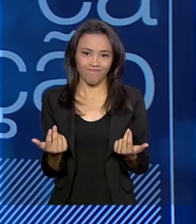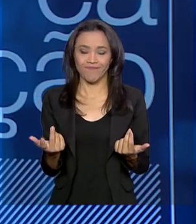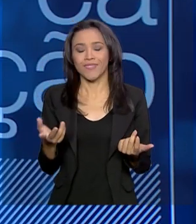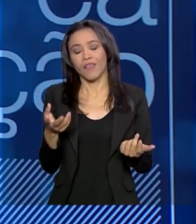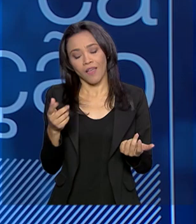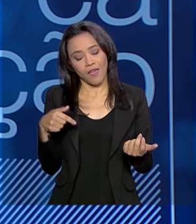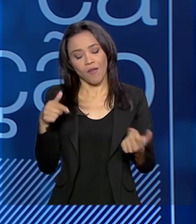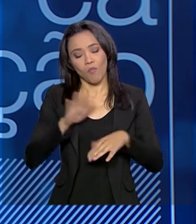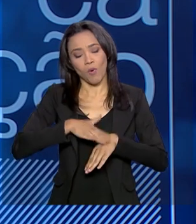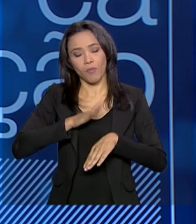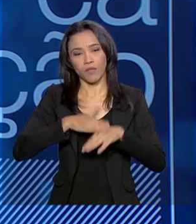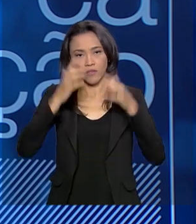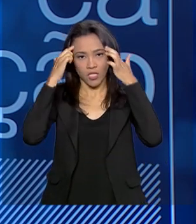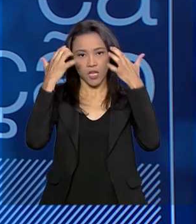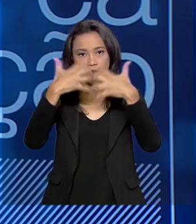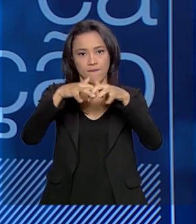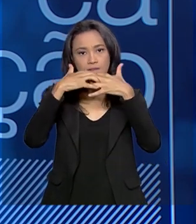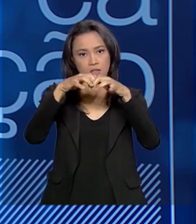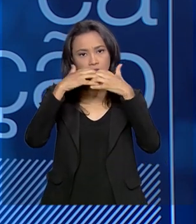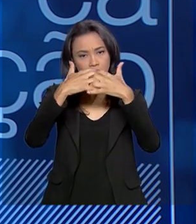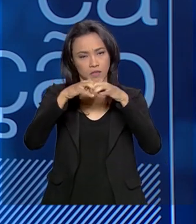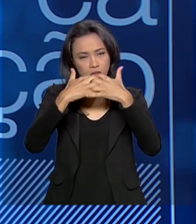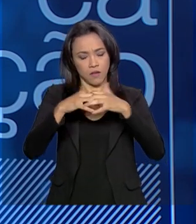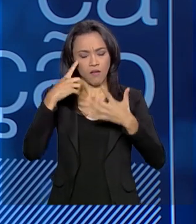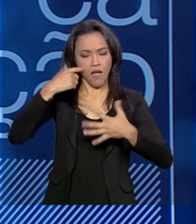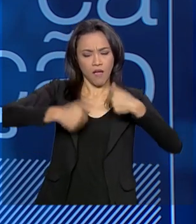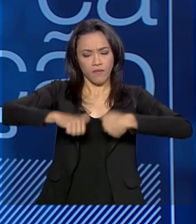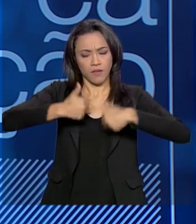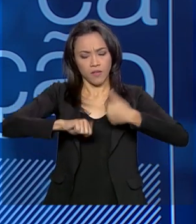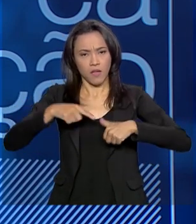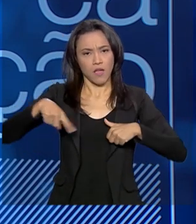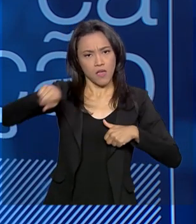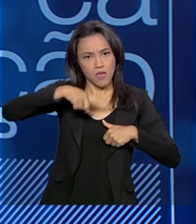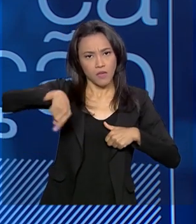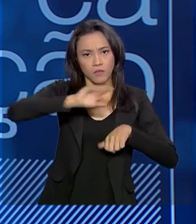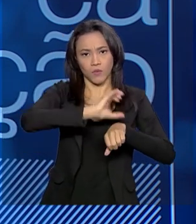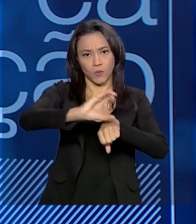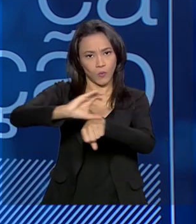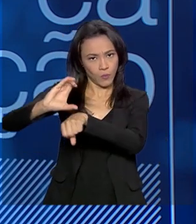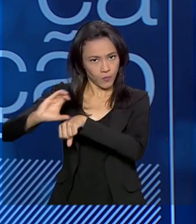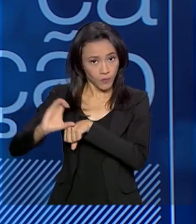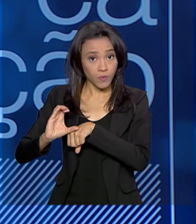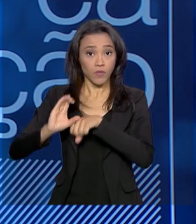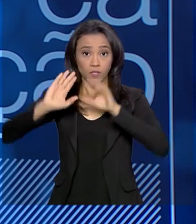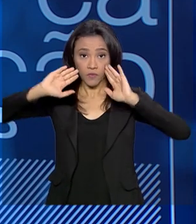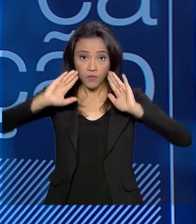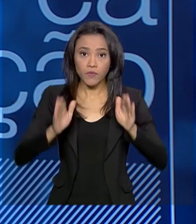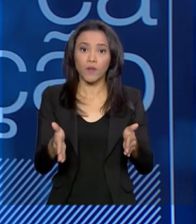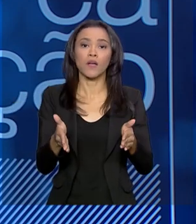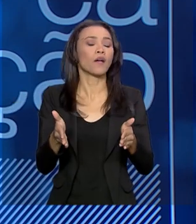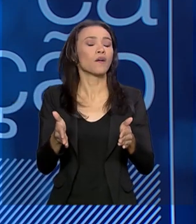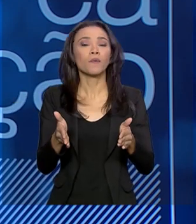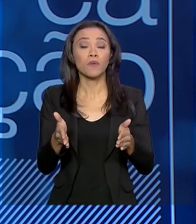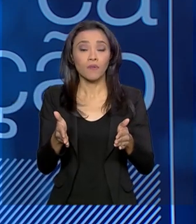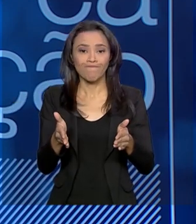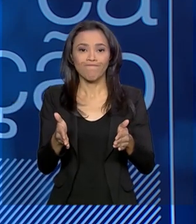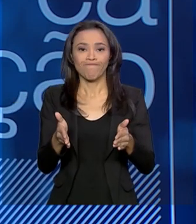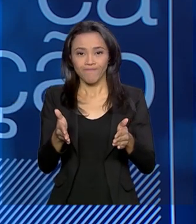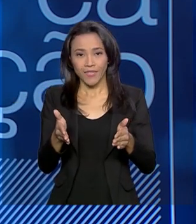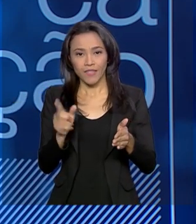trabalhar na consolidação desses programas, desses cursos, e focar naqueles aspectos que